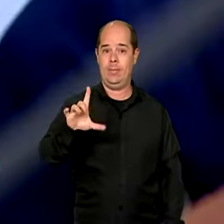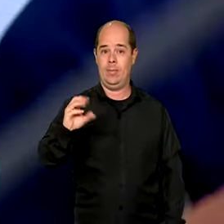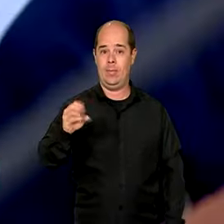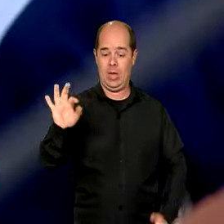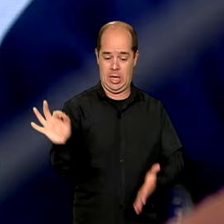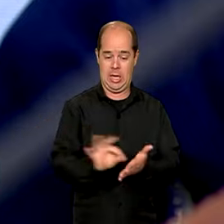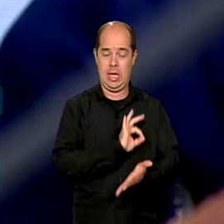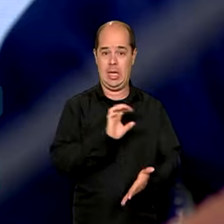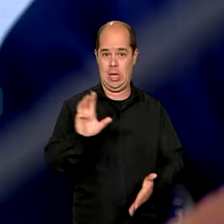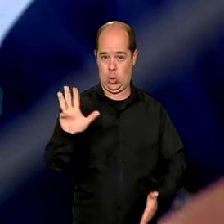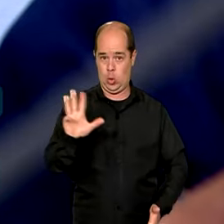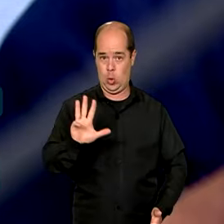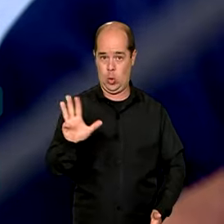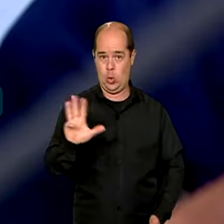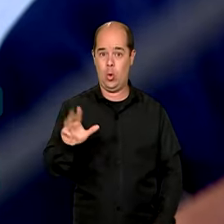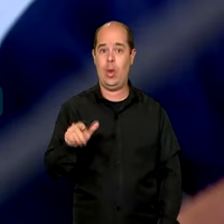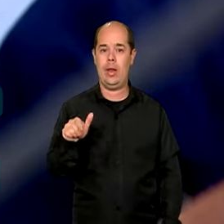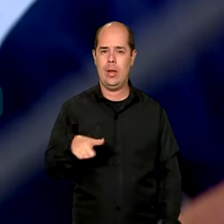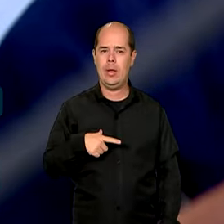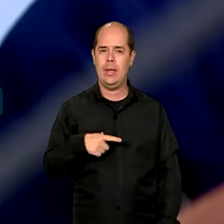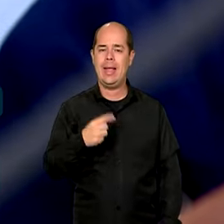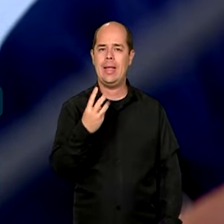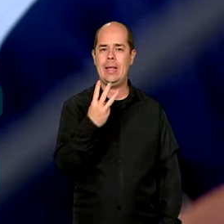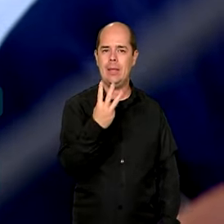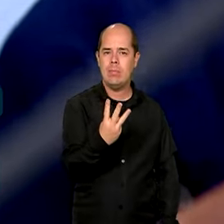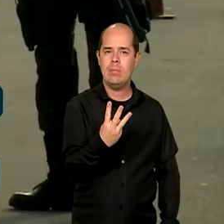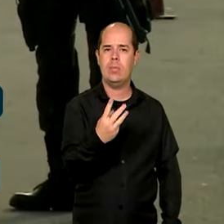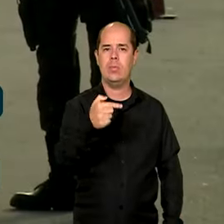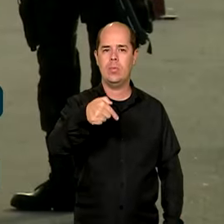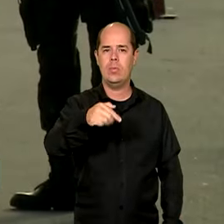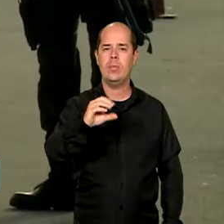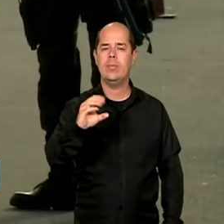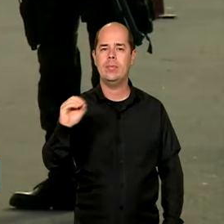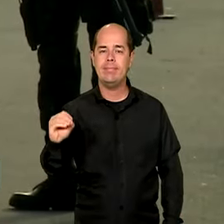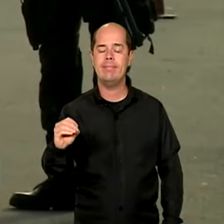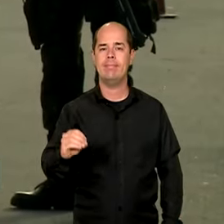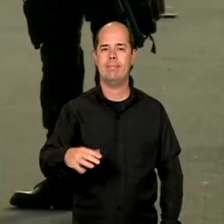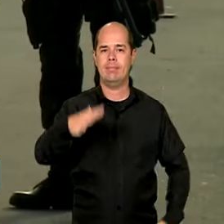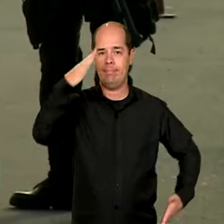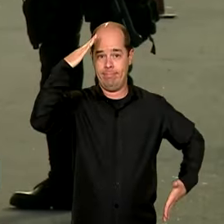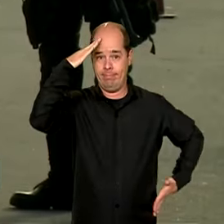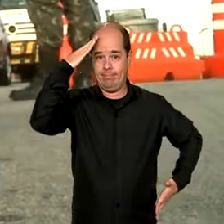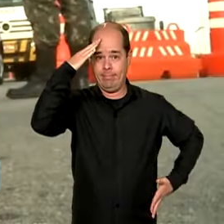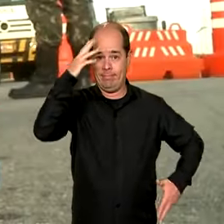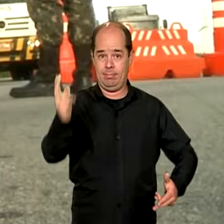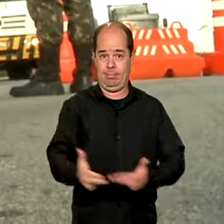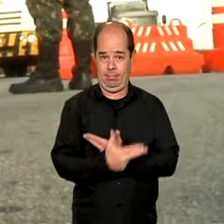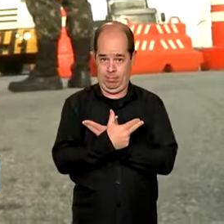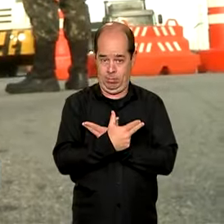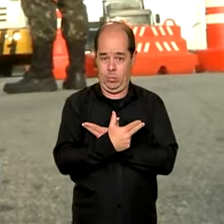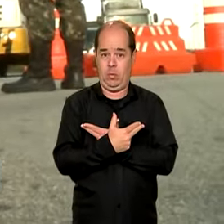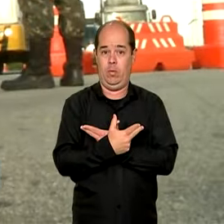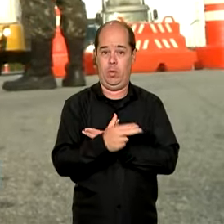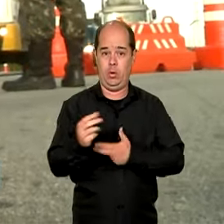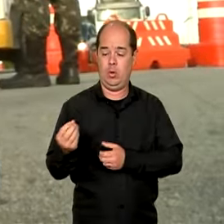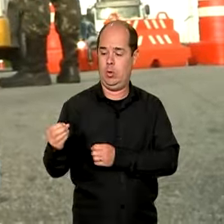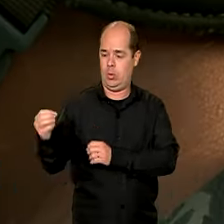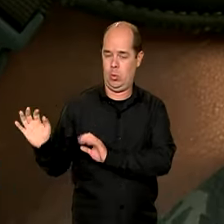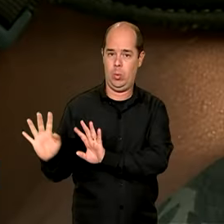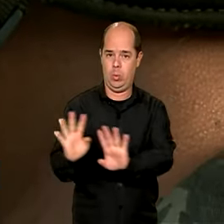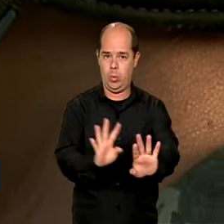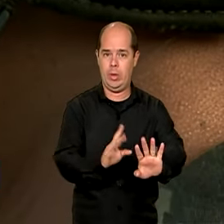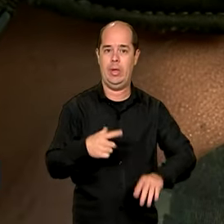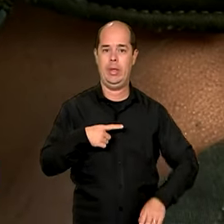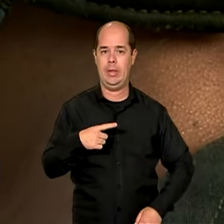presidente Lula, vai empregar 3.700 militares das Forças Armadas, sendo 2.000 do Exército,